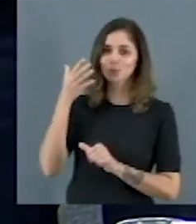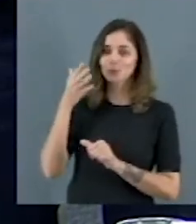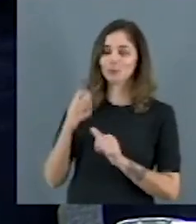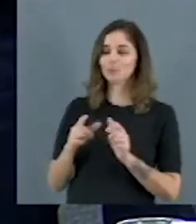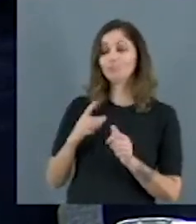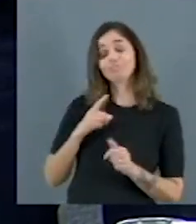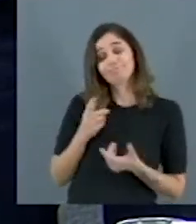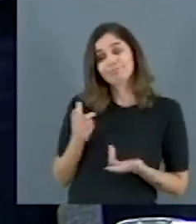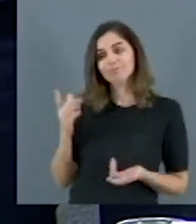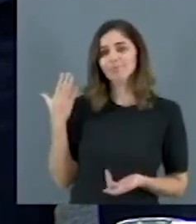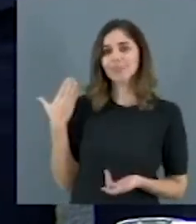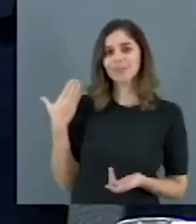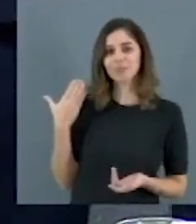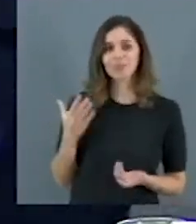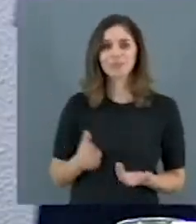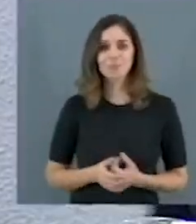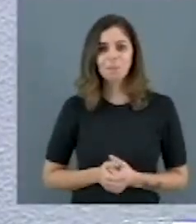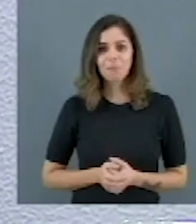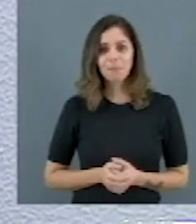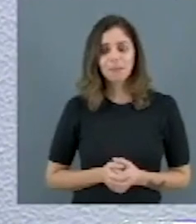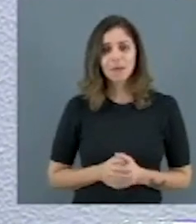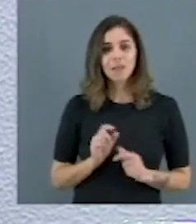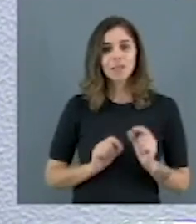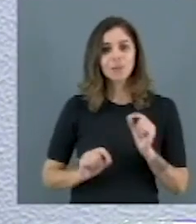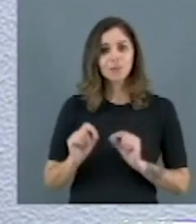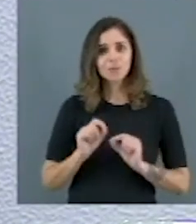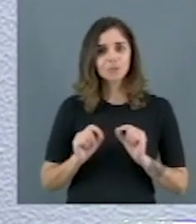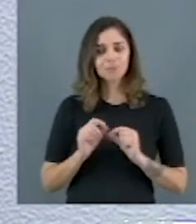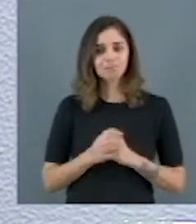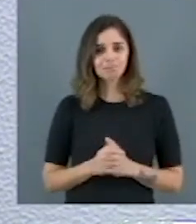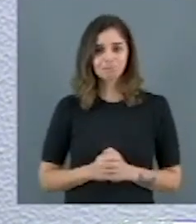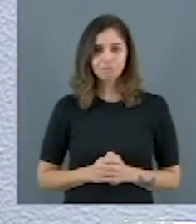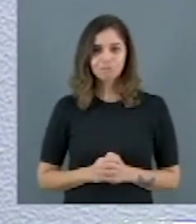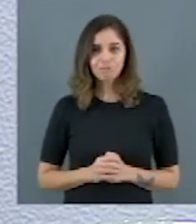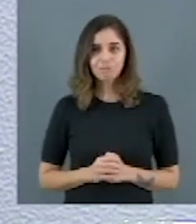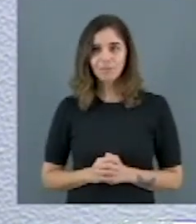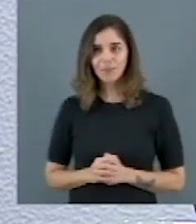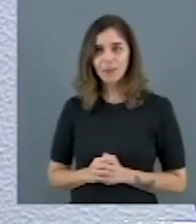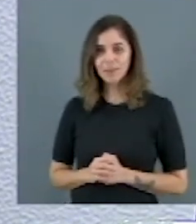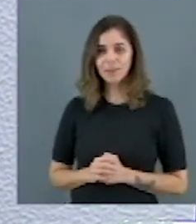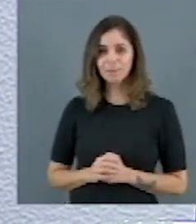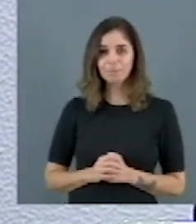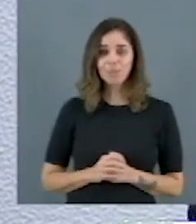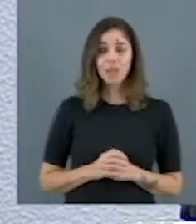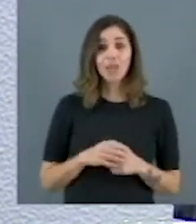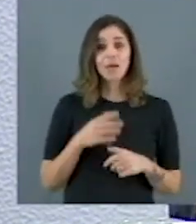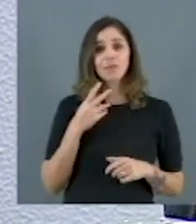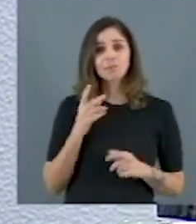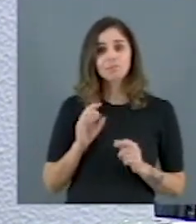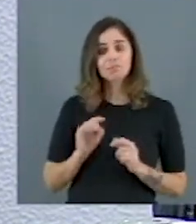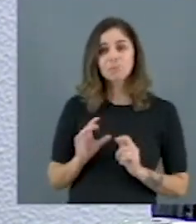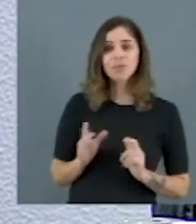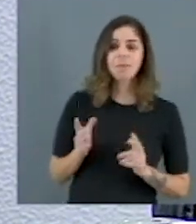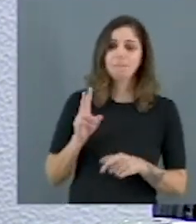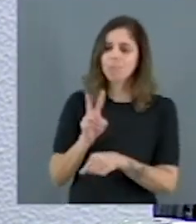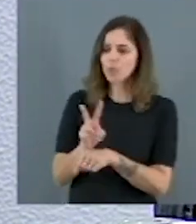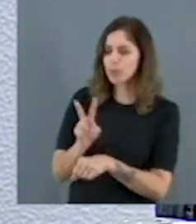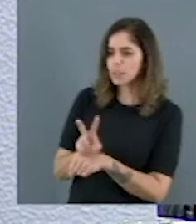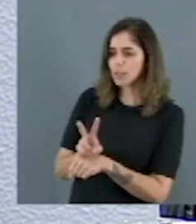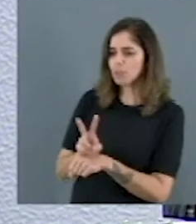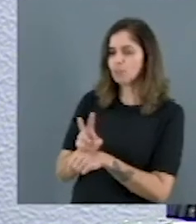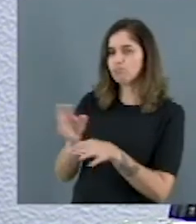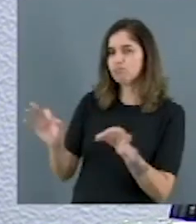que tornava a discussão por uma lógica minorista. A lógica da proteção integral,